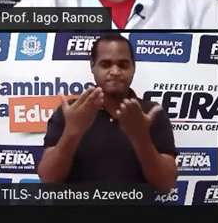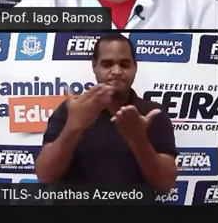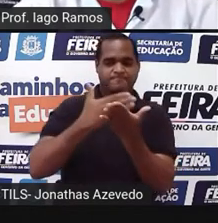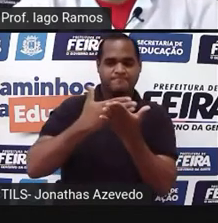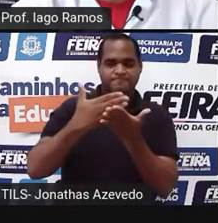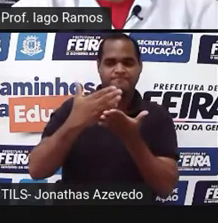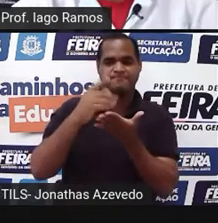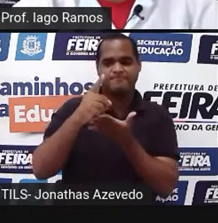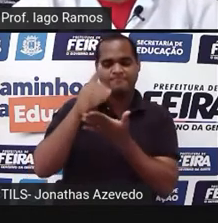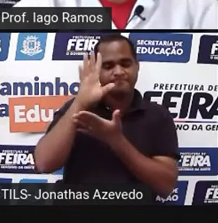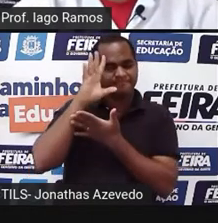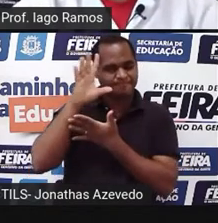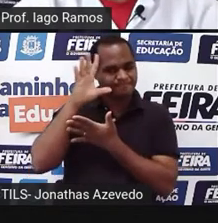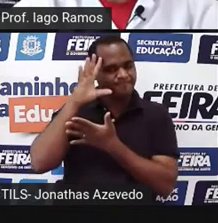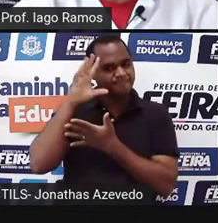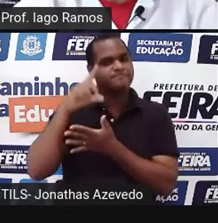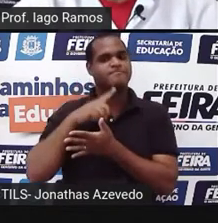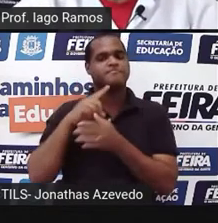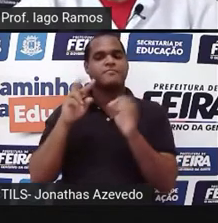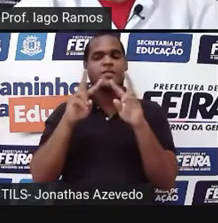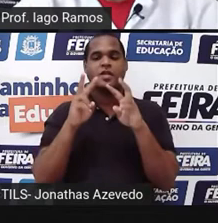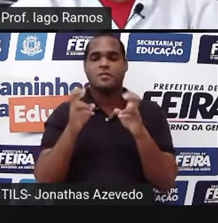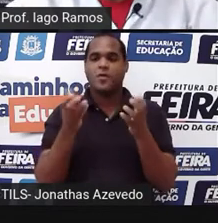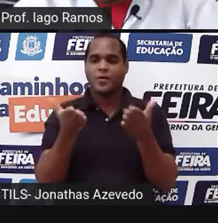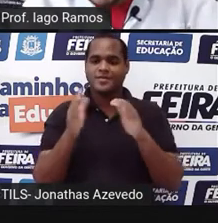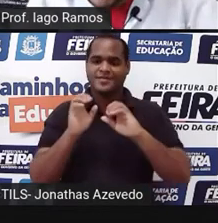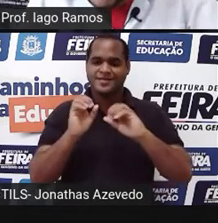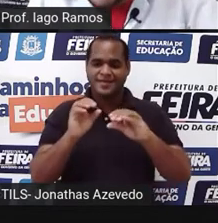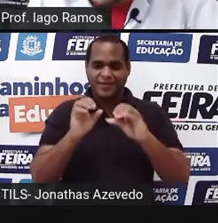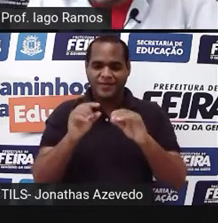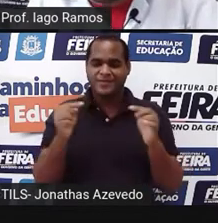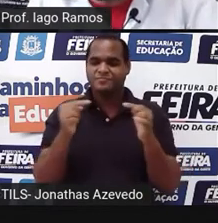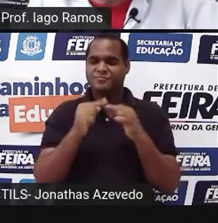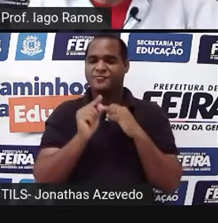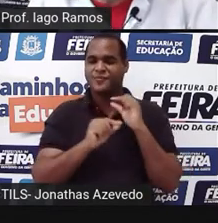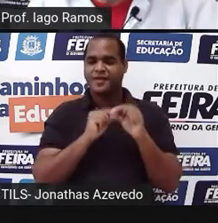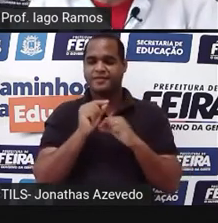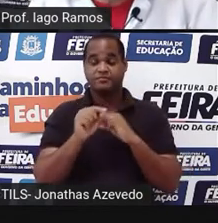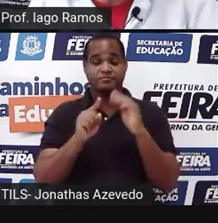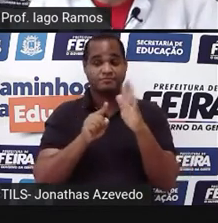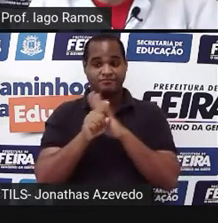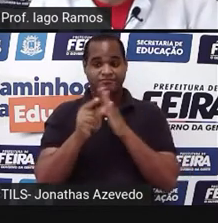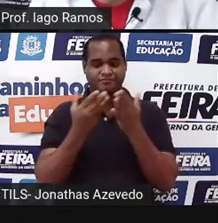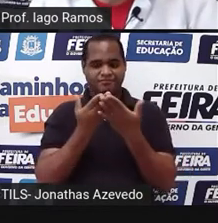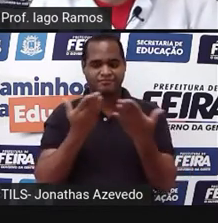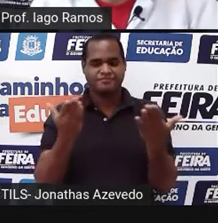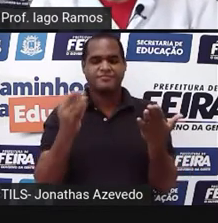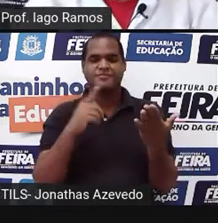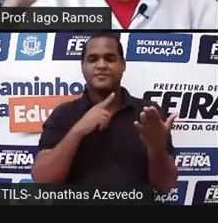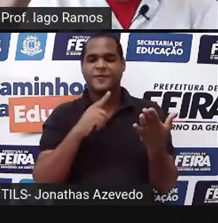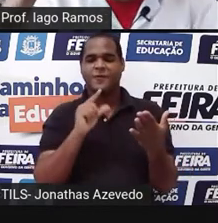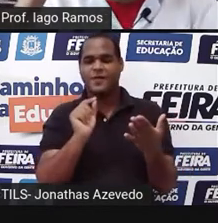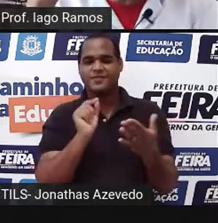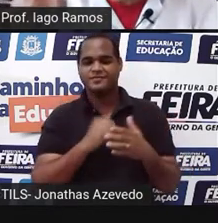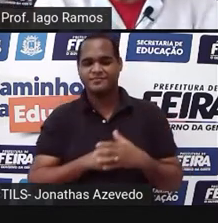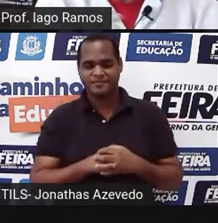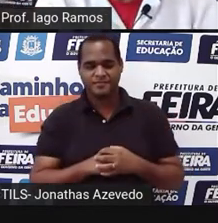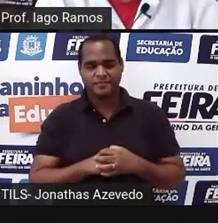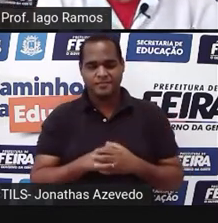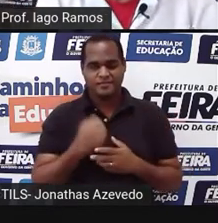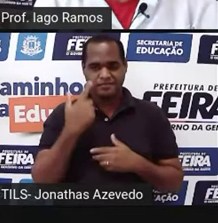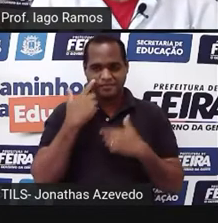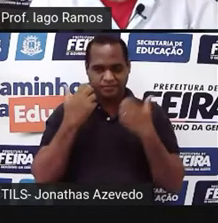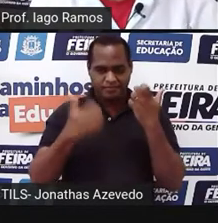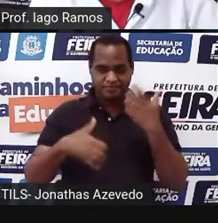pensar sobre o tema da aula, né? E a pergunta que eu quero trazer para você, já vem